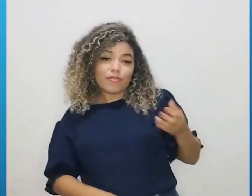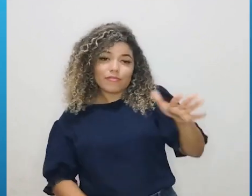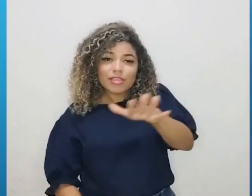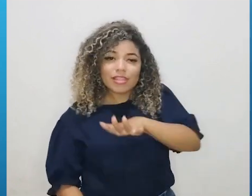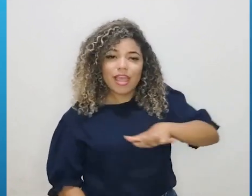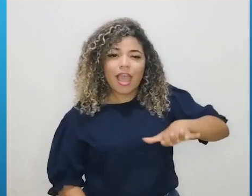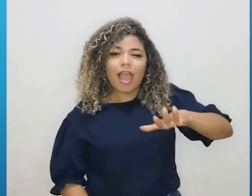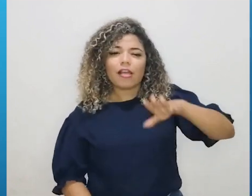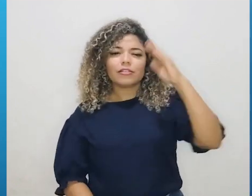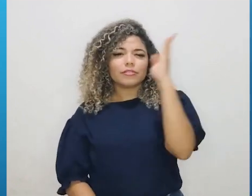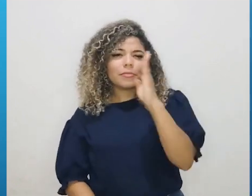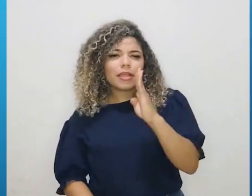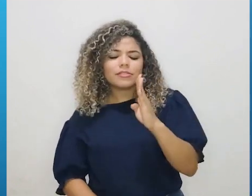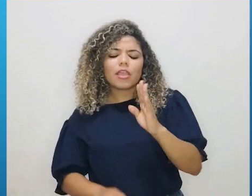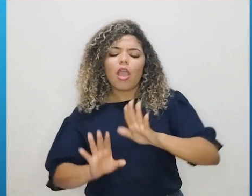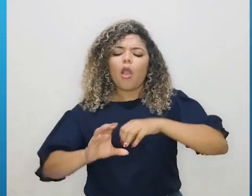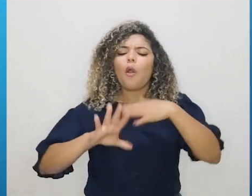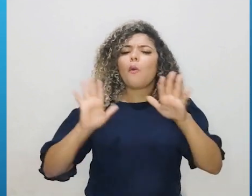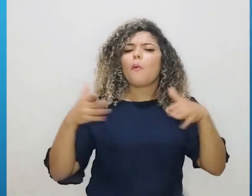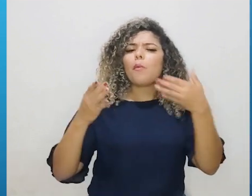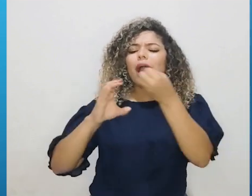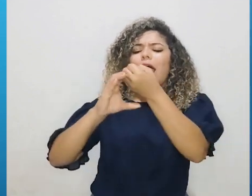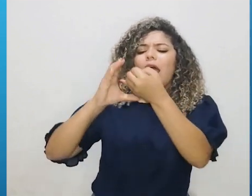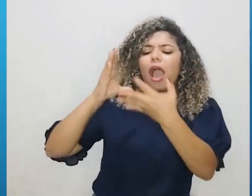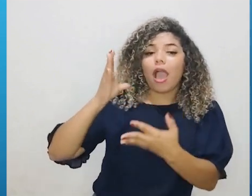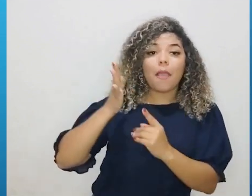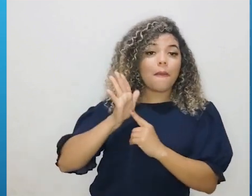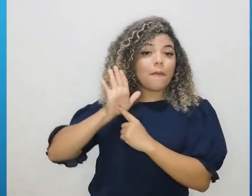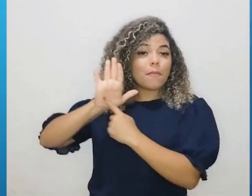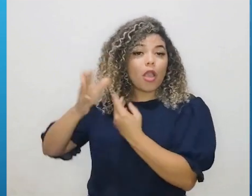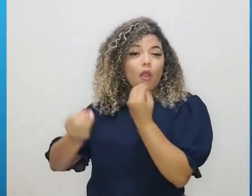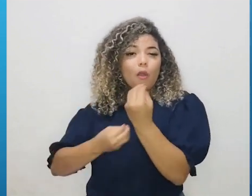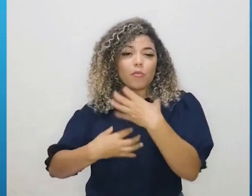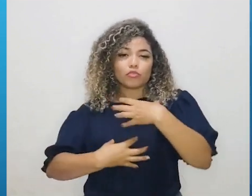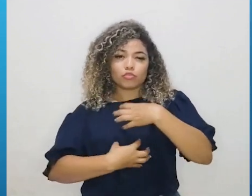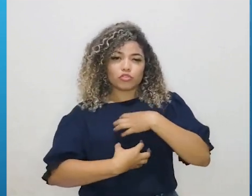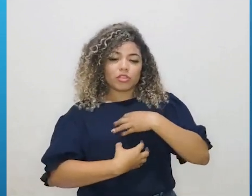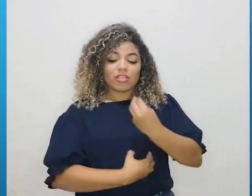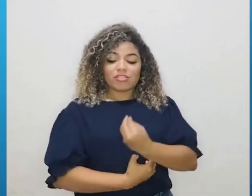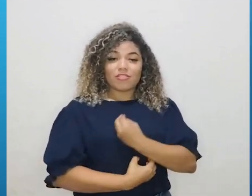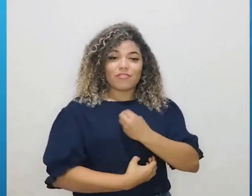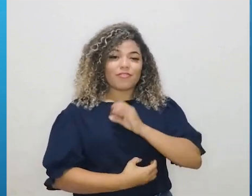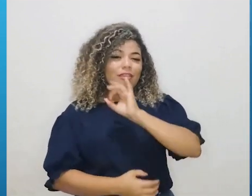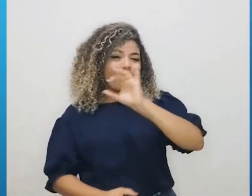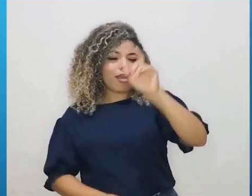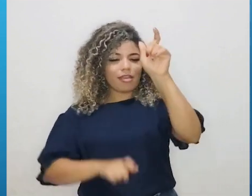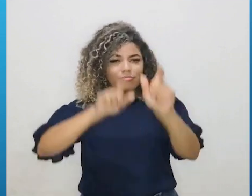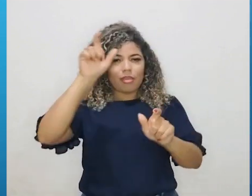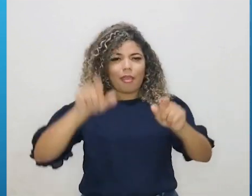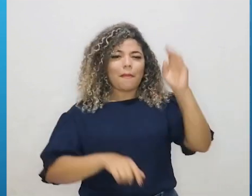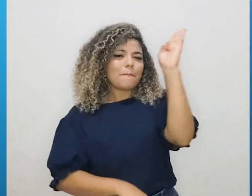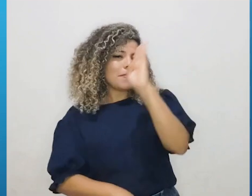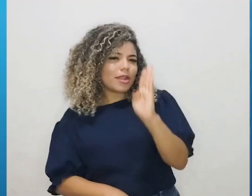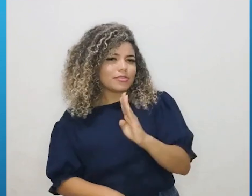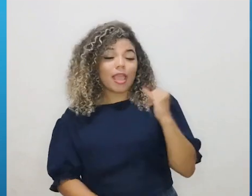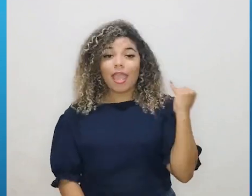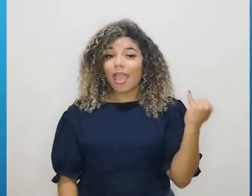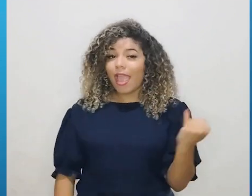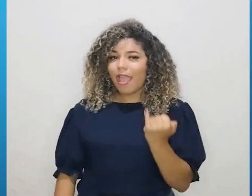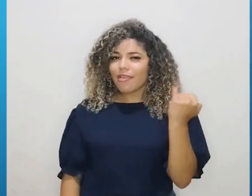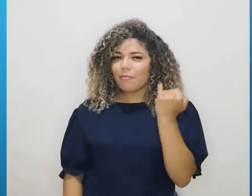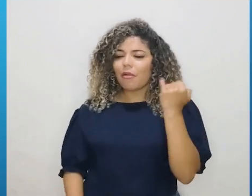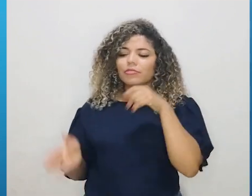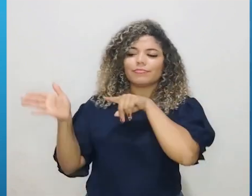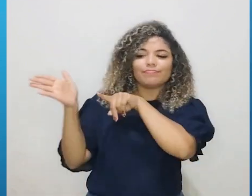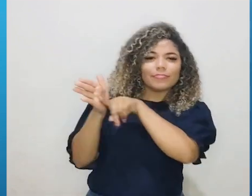suas características e revela como vivem os brasileiros. Então, é uma das importâncias do